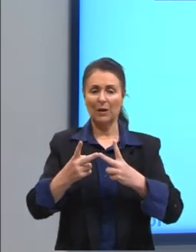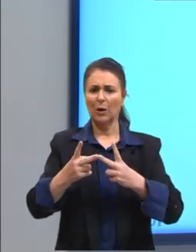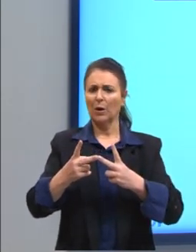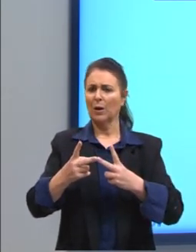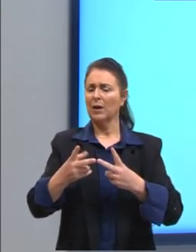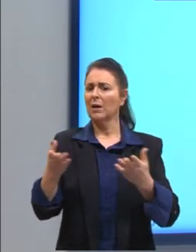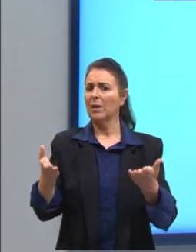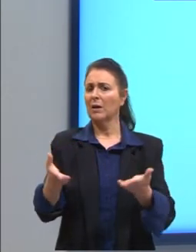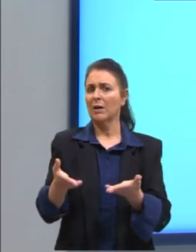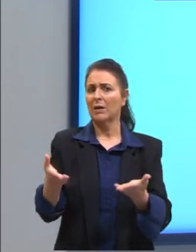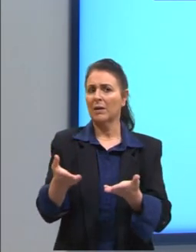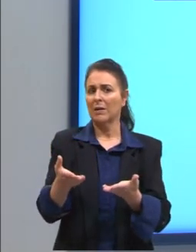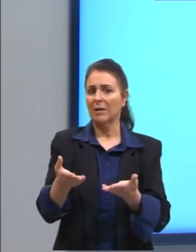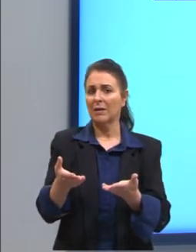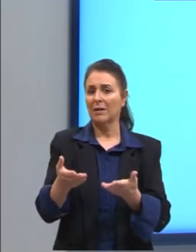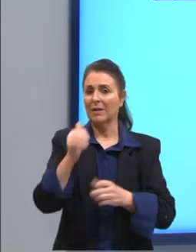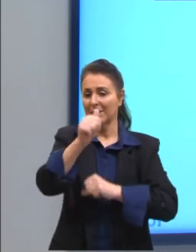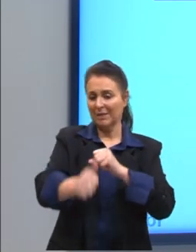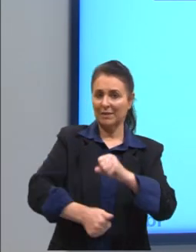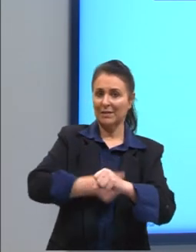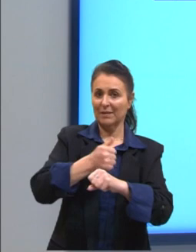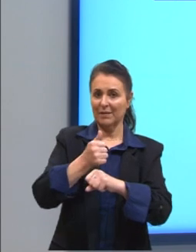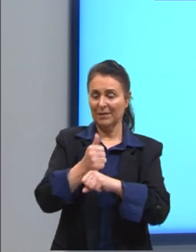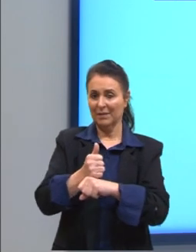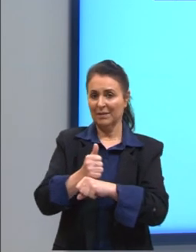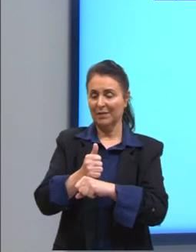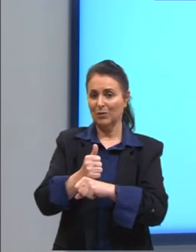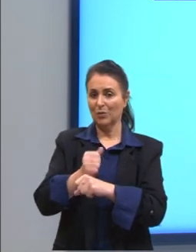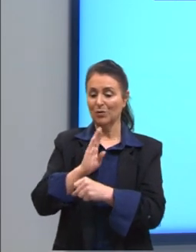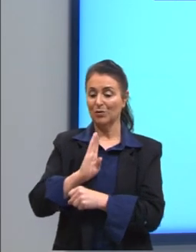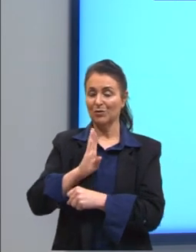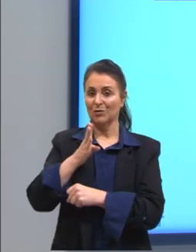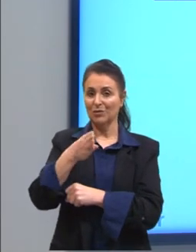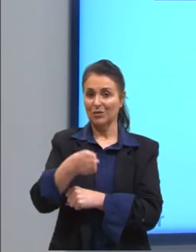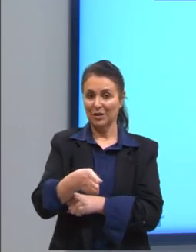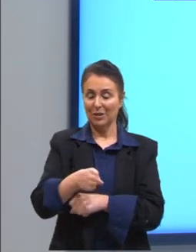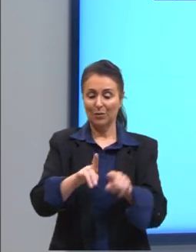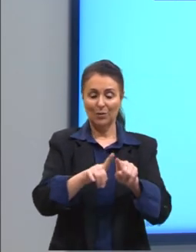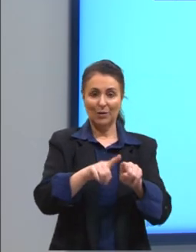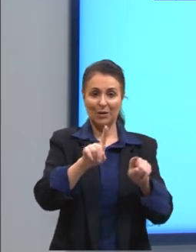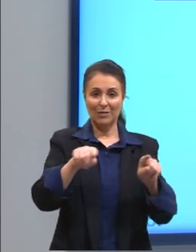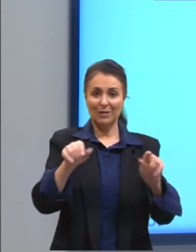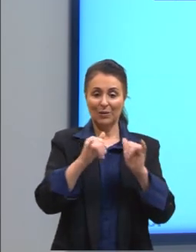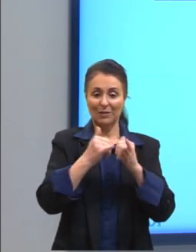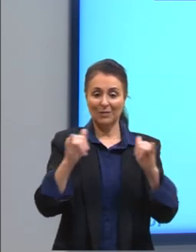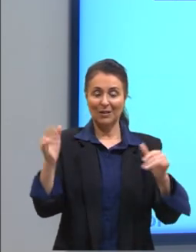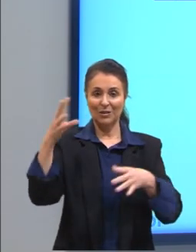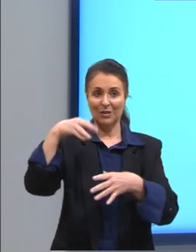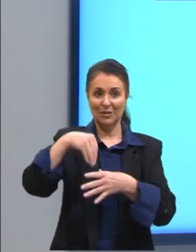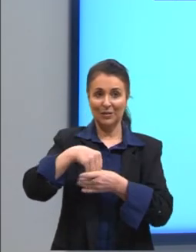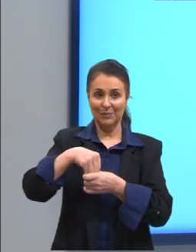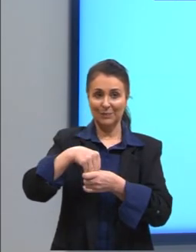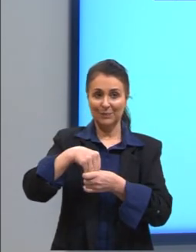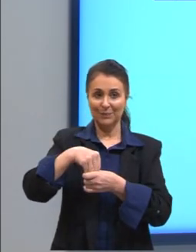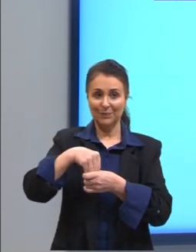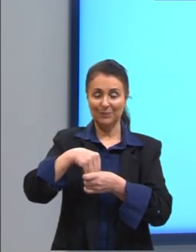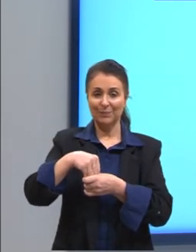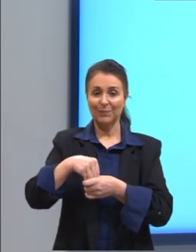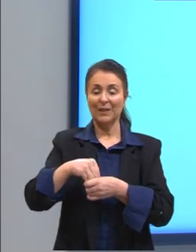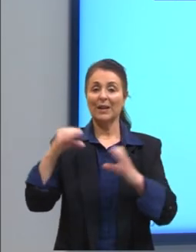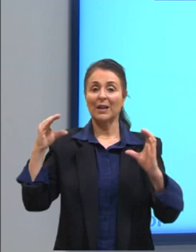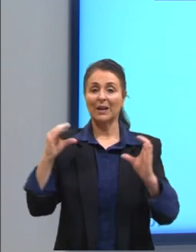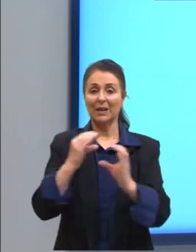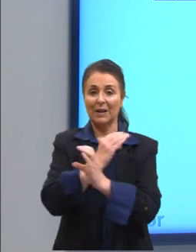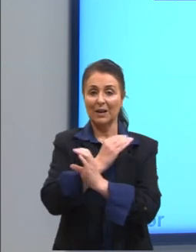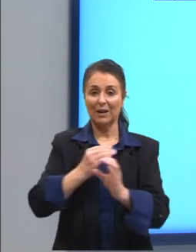acontece aqui? Então, a gente pode substituir direto aqui, na variação da energia interna. Calor